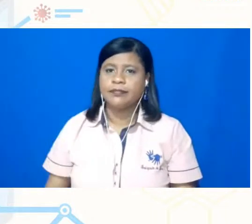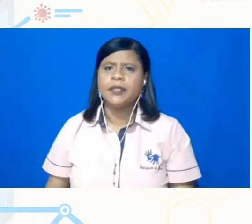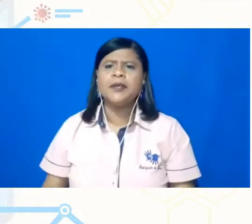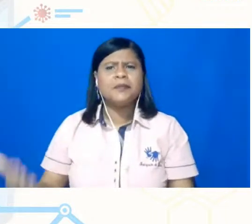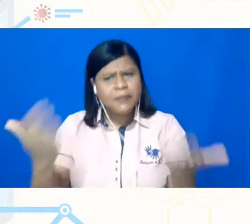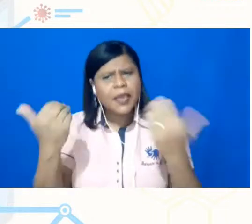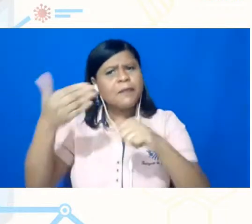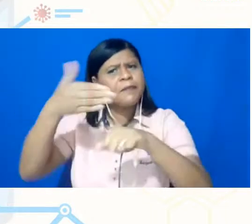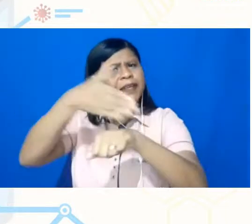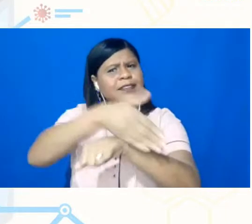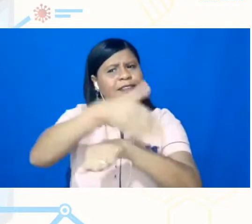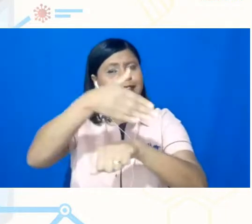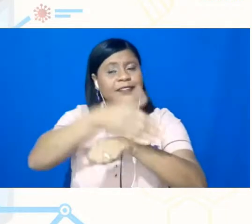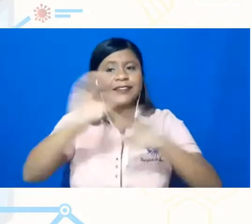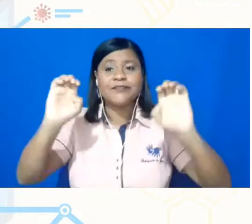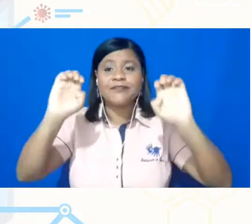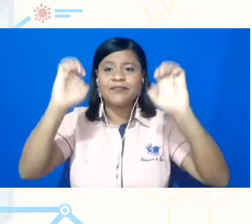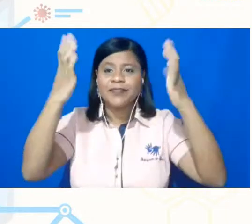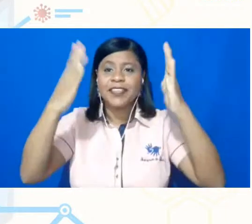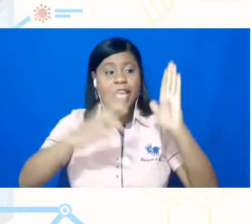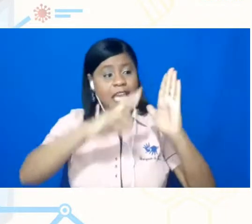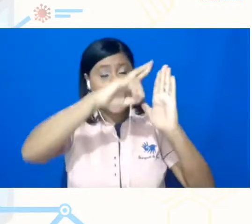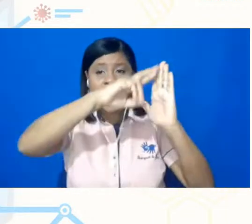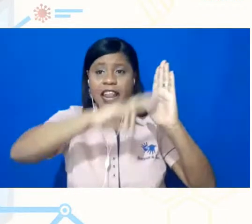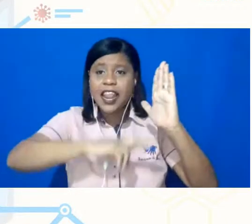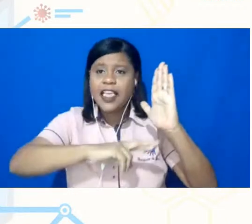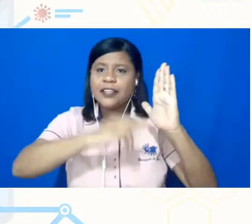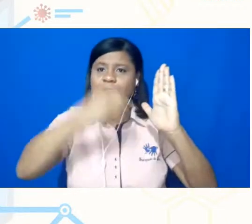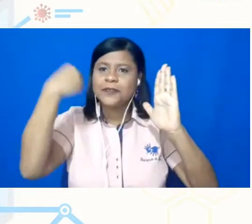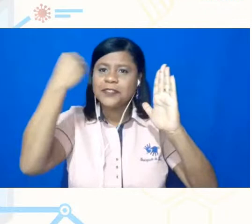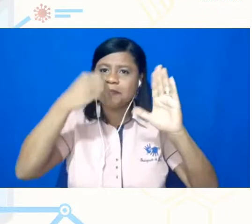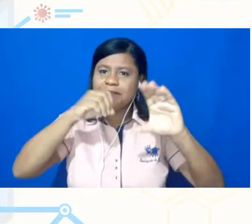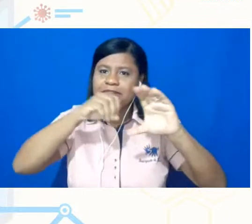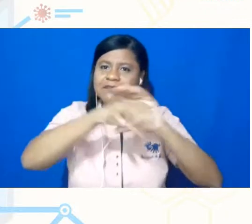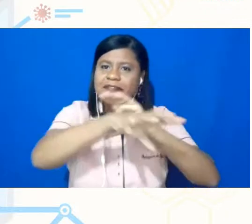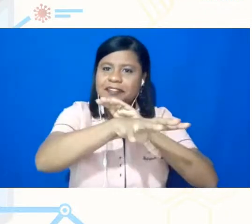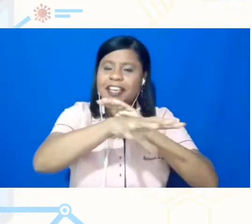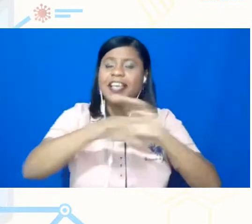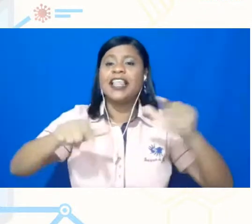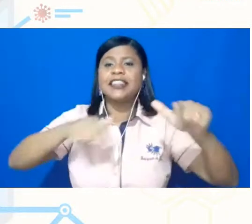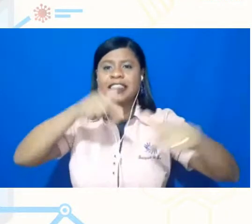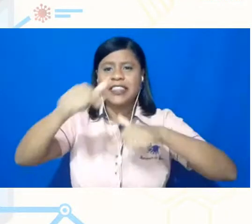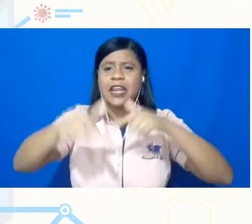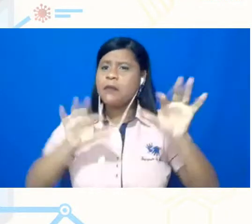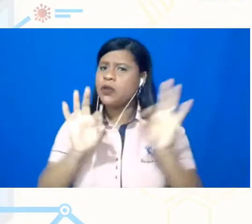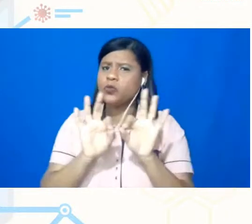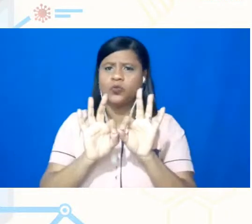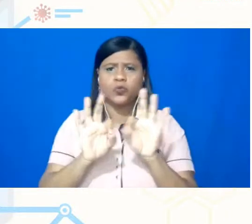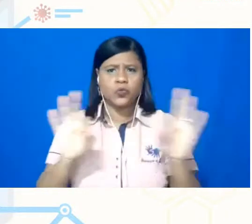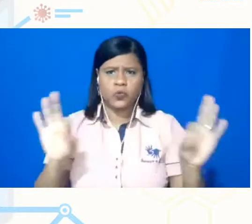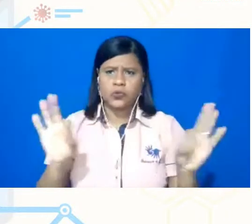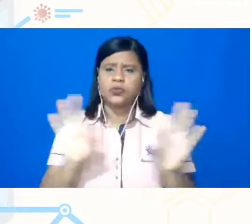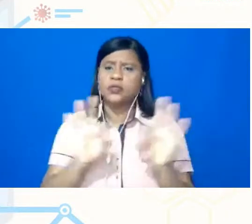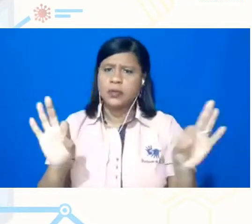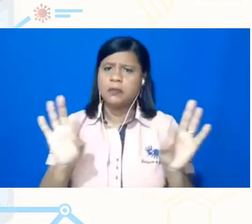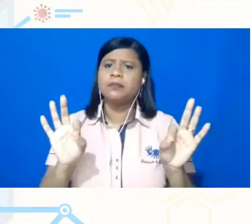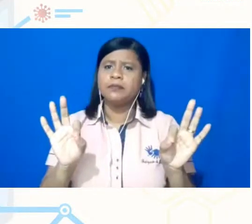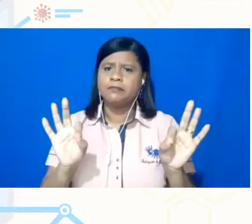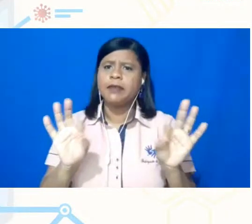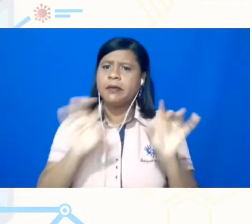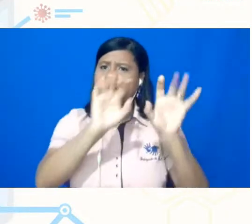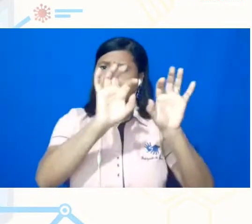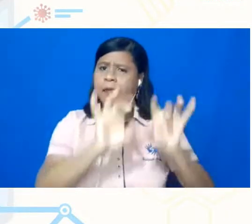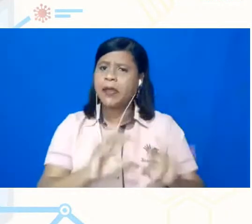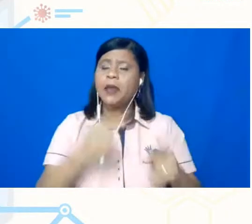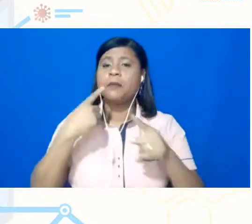evento, mande o seu relato de experiência, são trabalhos relativamente simples de serem produzidos, porque são trabalhos